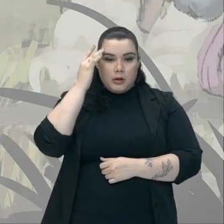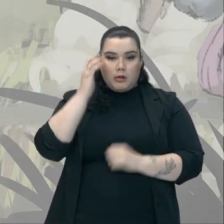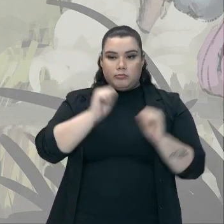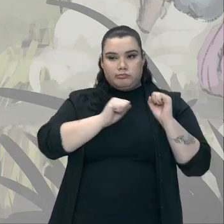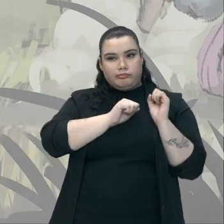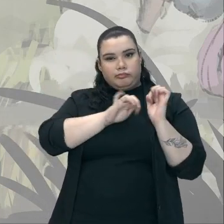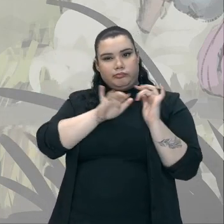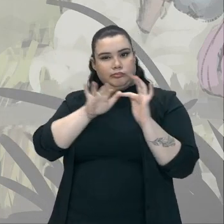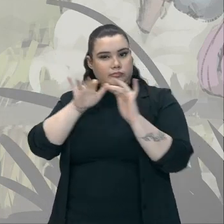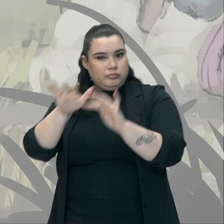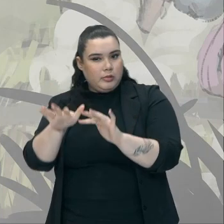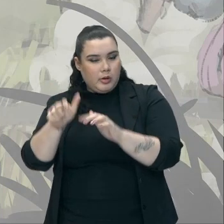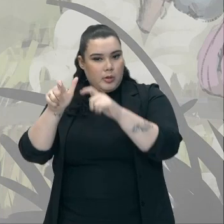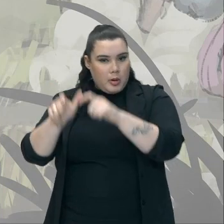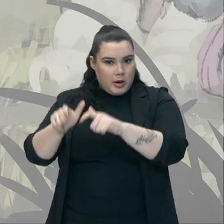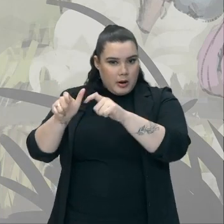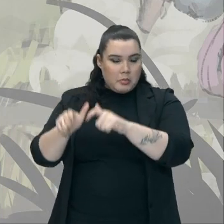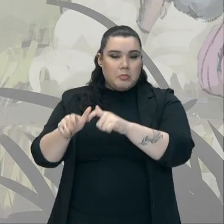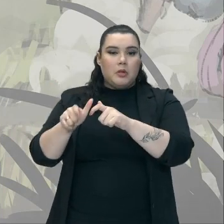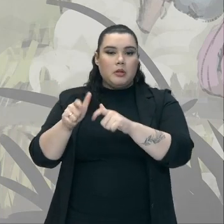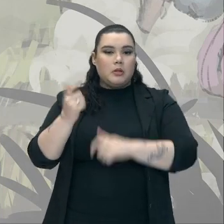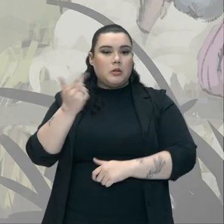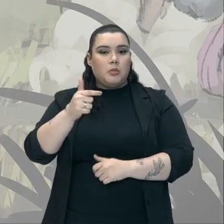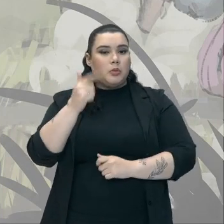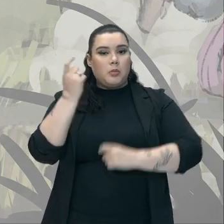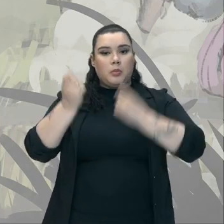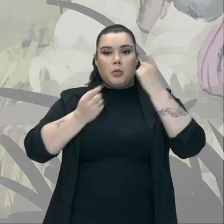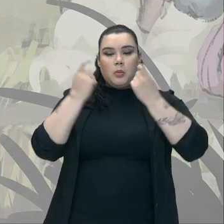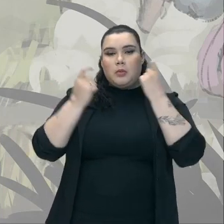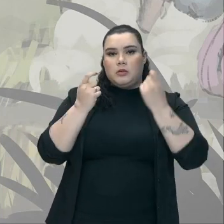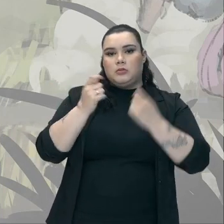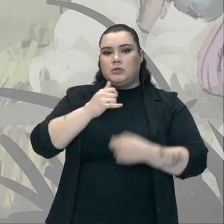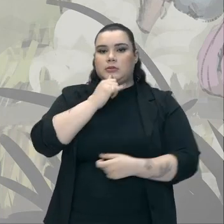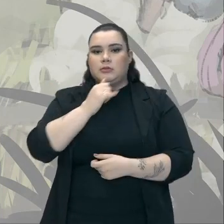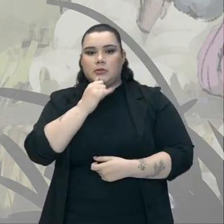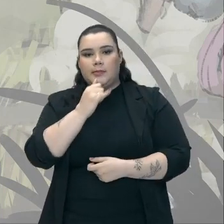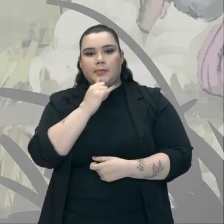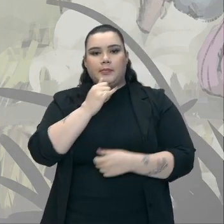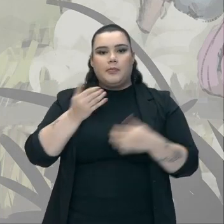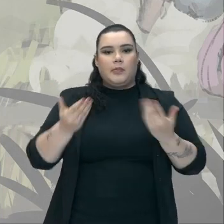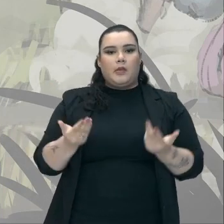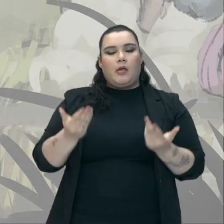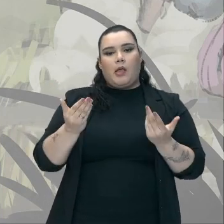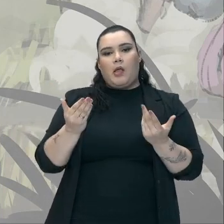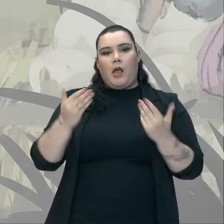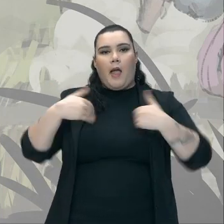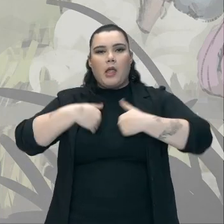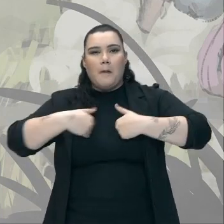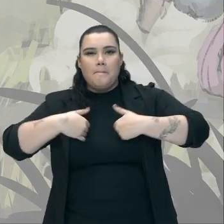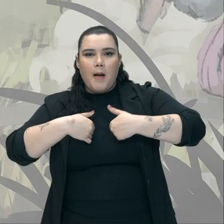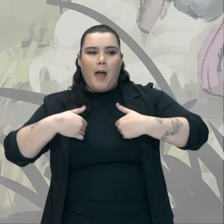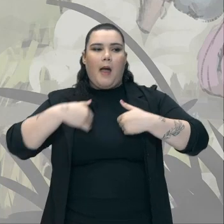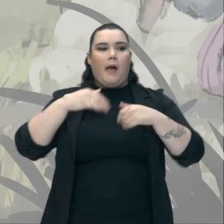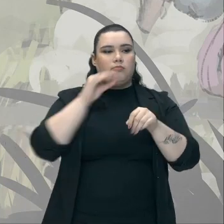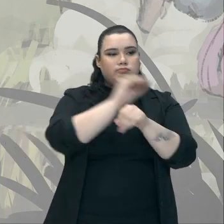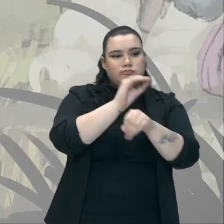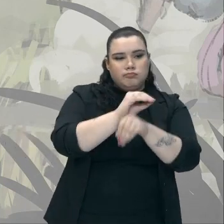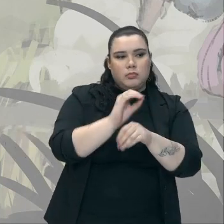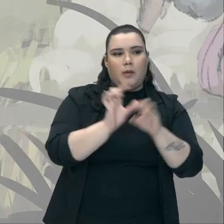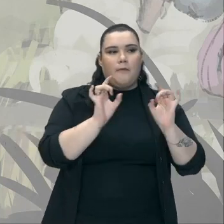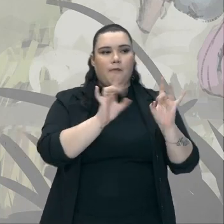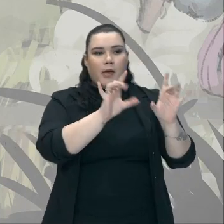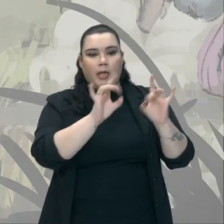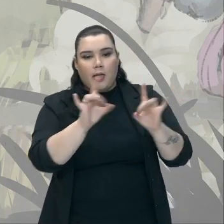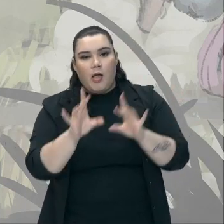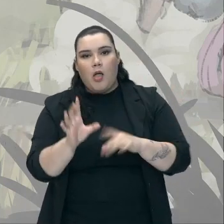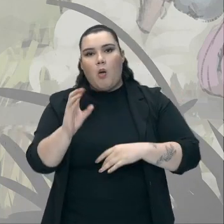mineração Não se preocupavam Em plantar Em vender Em criar animais Só Só preocupavam